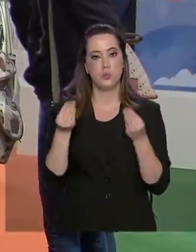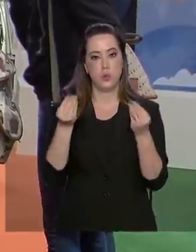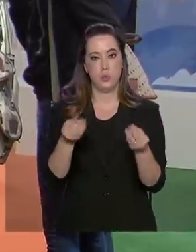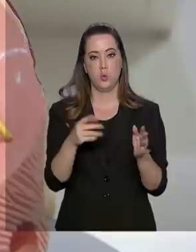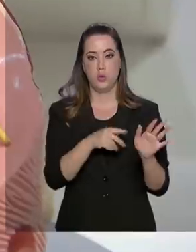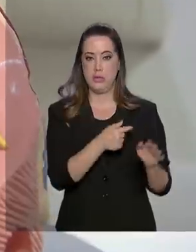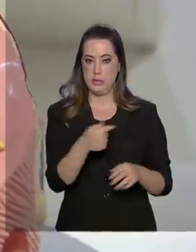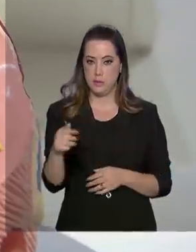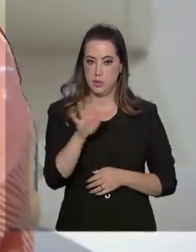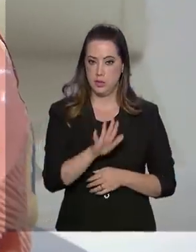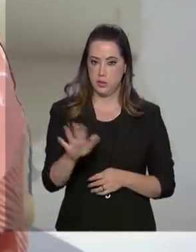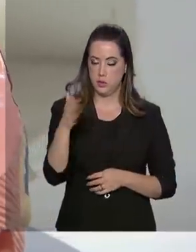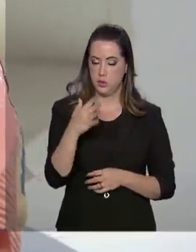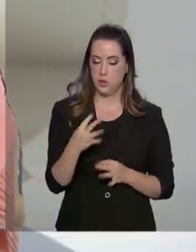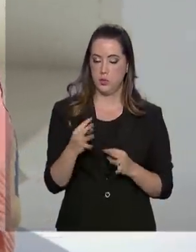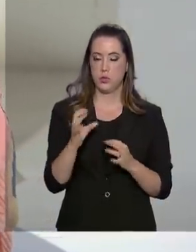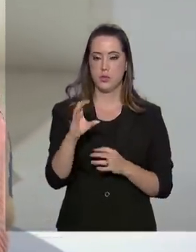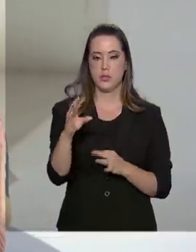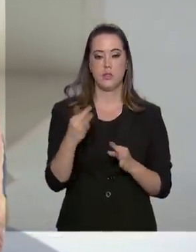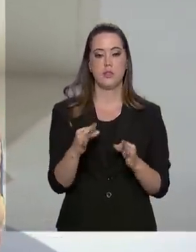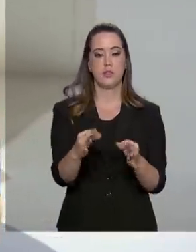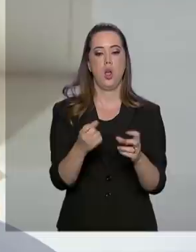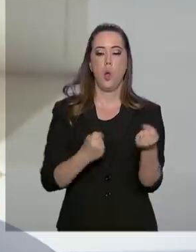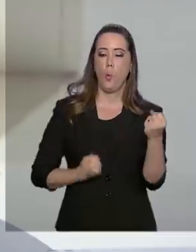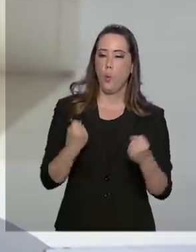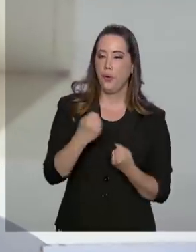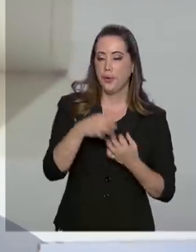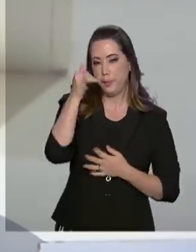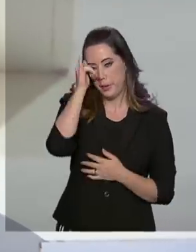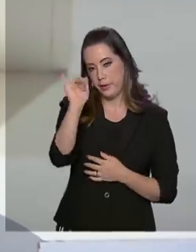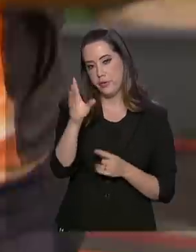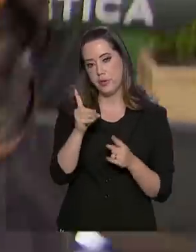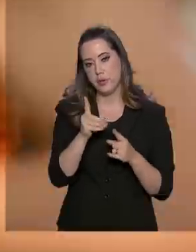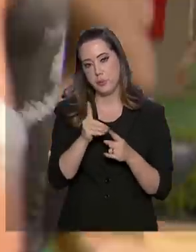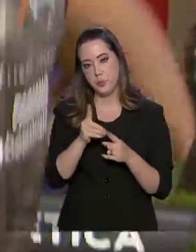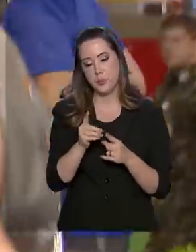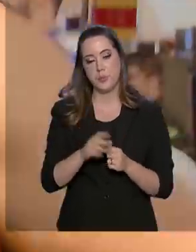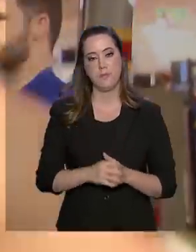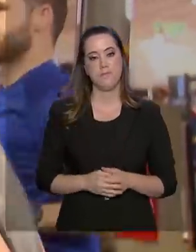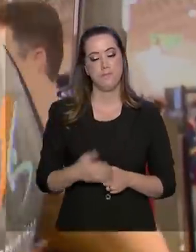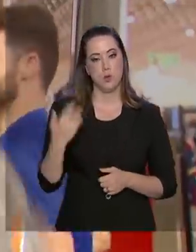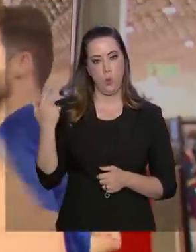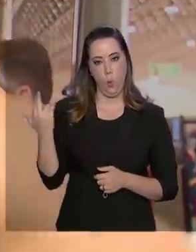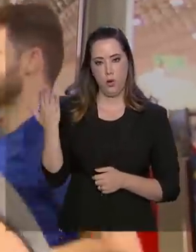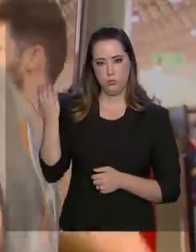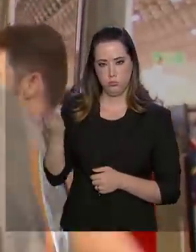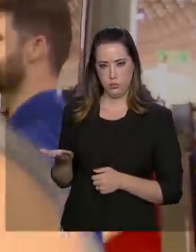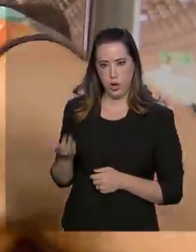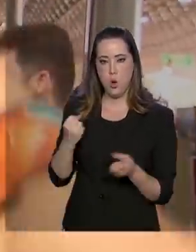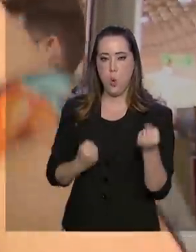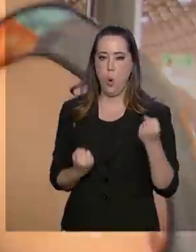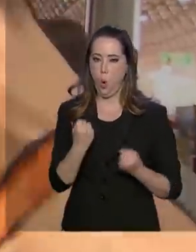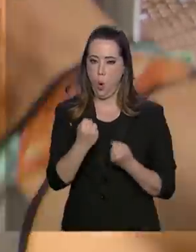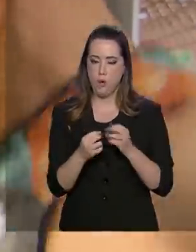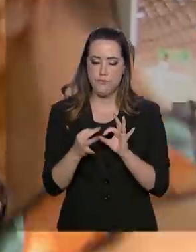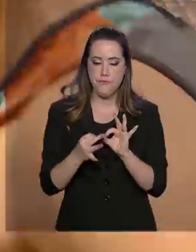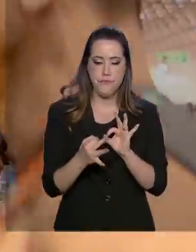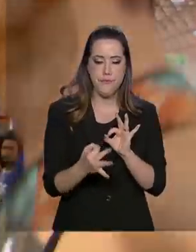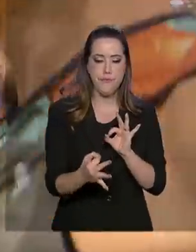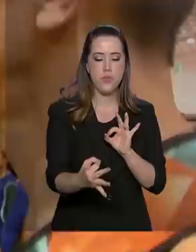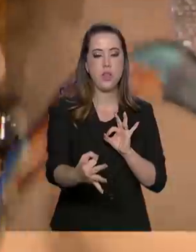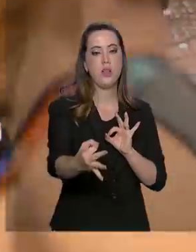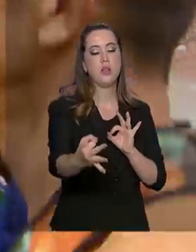de Ciência e Tecnologia a corrida contra o diabetes. Para que Fabiano possa correr por longos